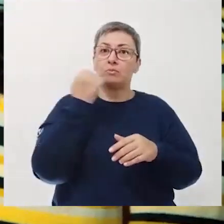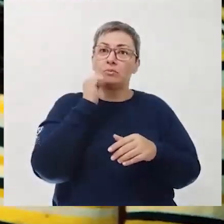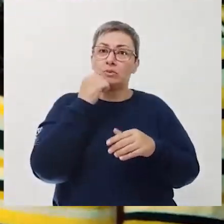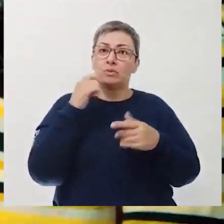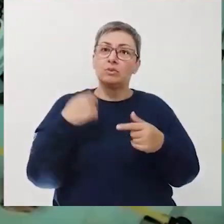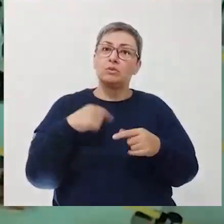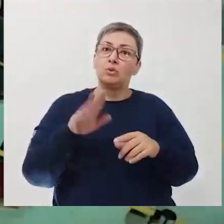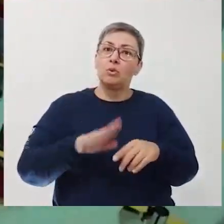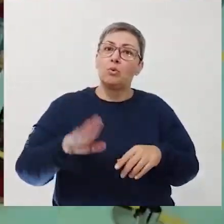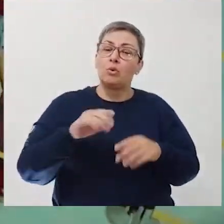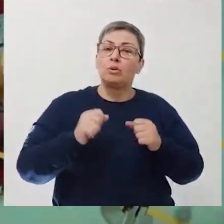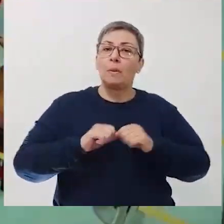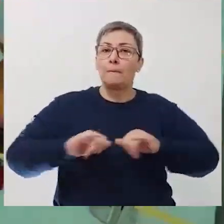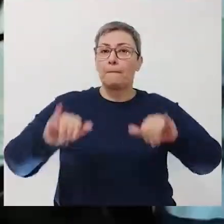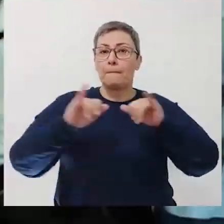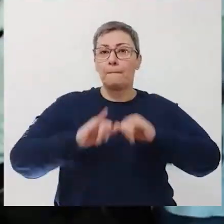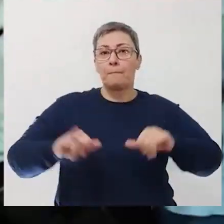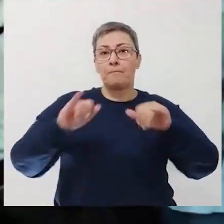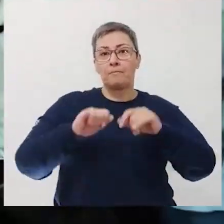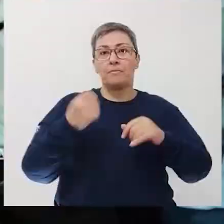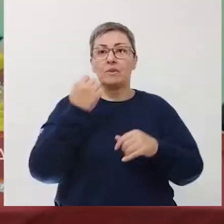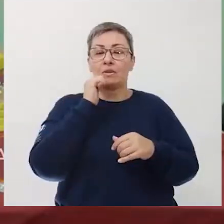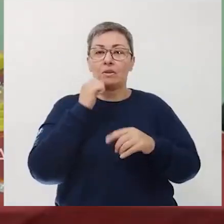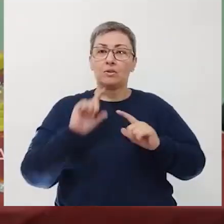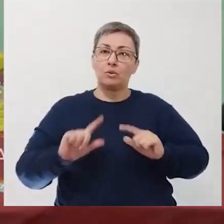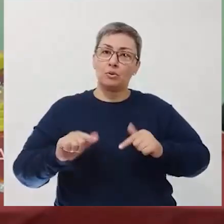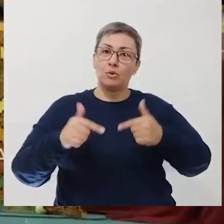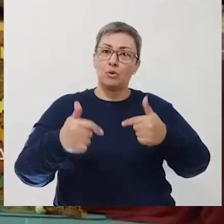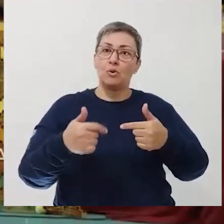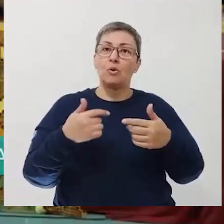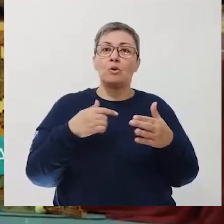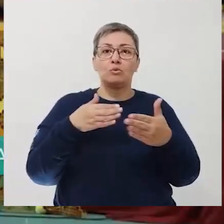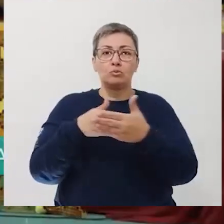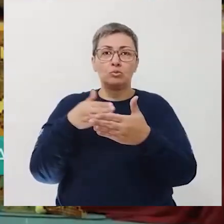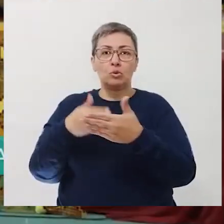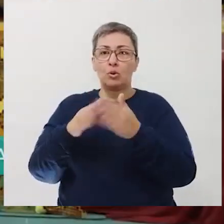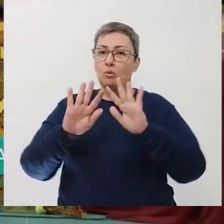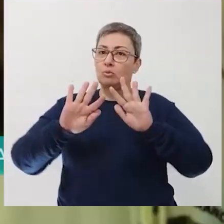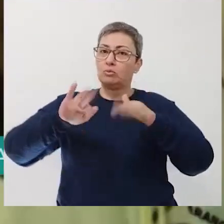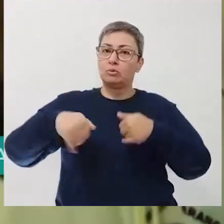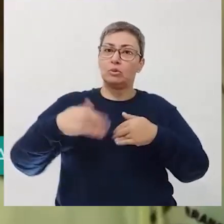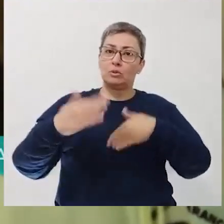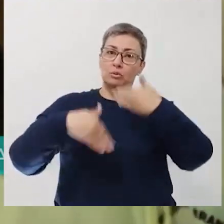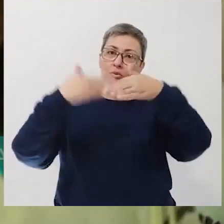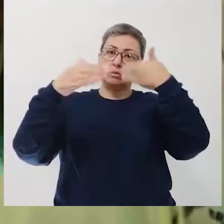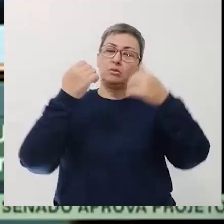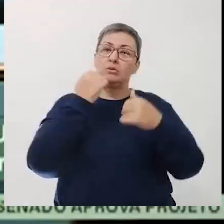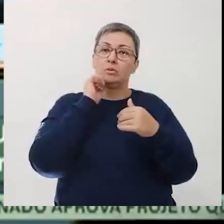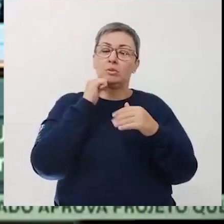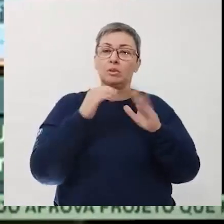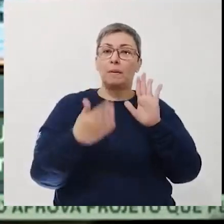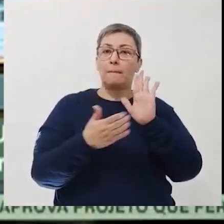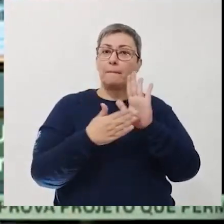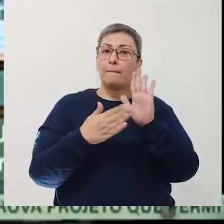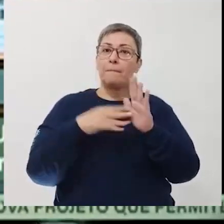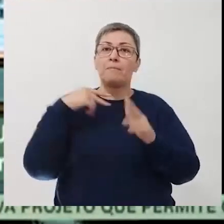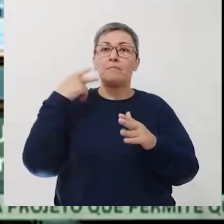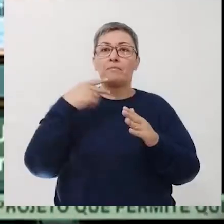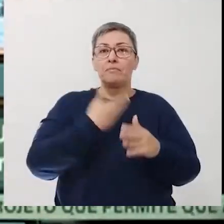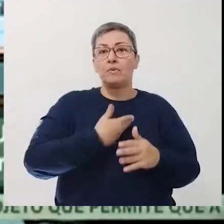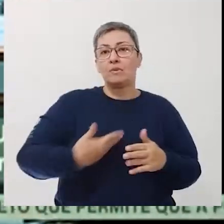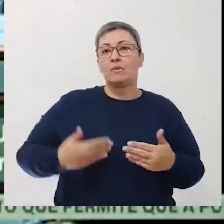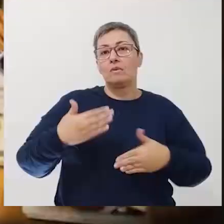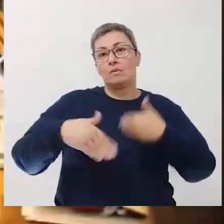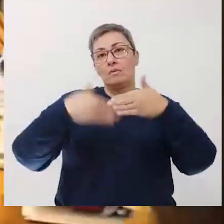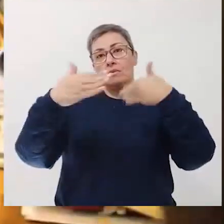científico por meio de ações e divulgação da ciência. Lutar contra os obstáculos que impedem o progresso da ciência, propondo políticas